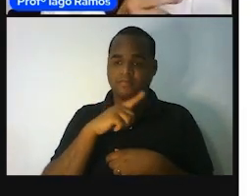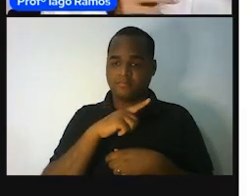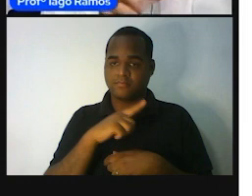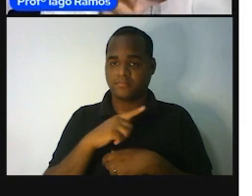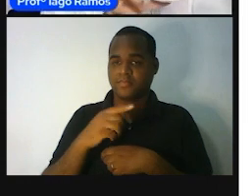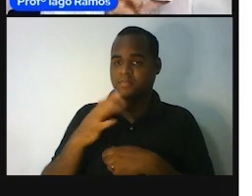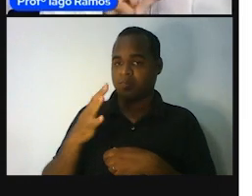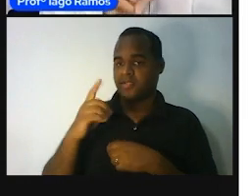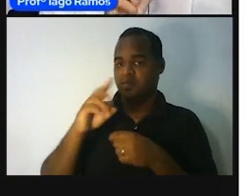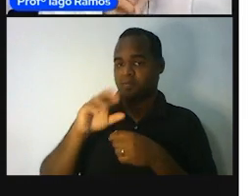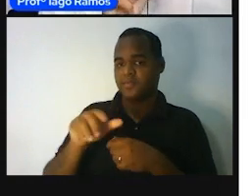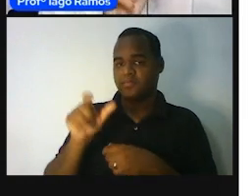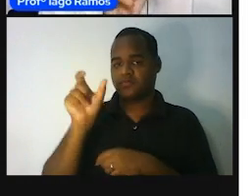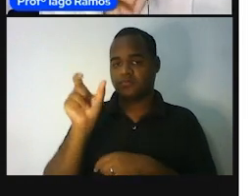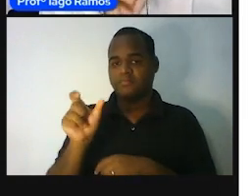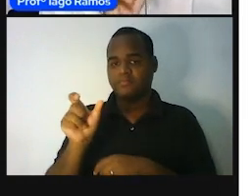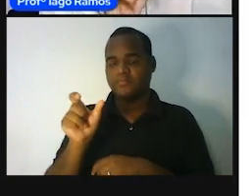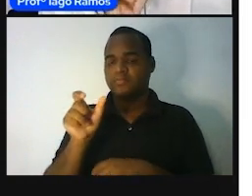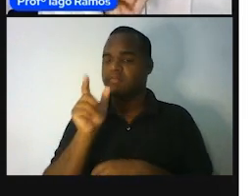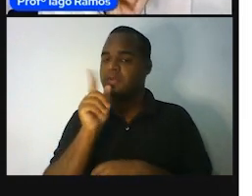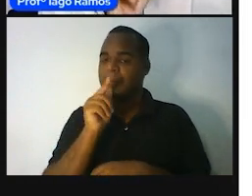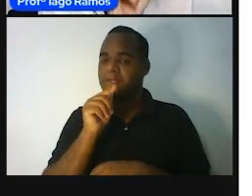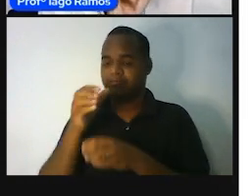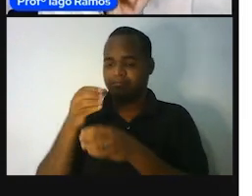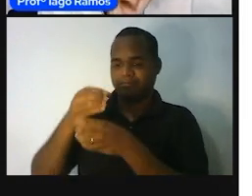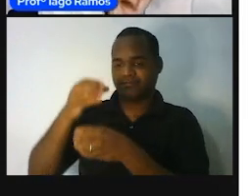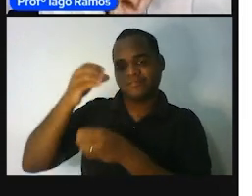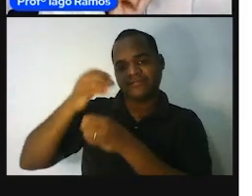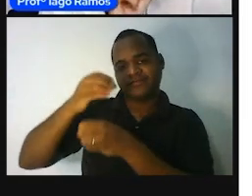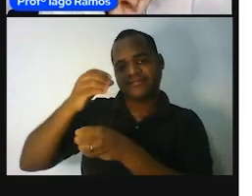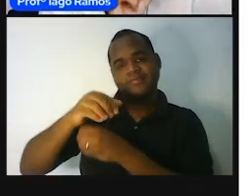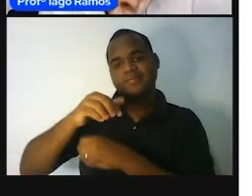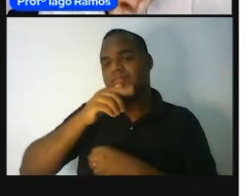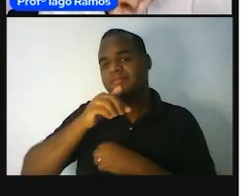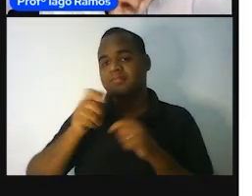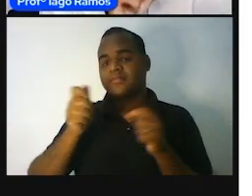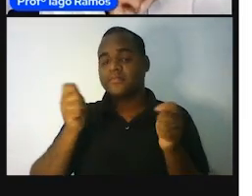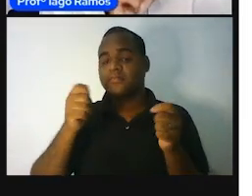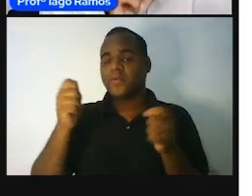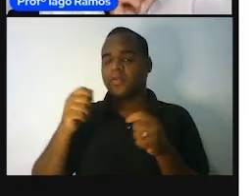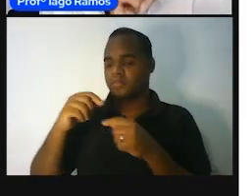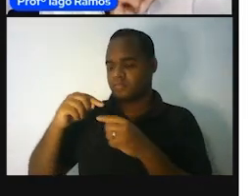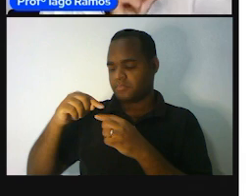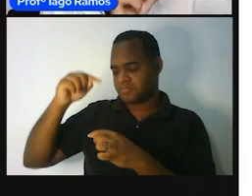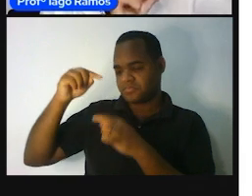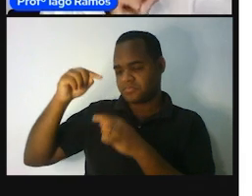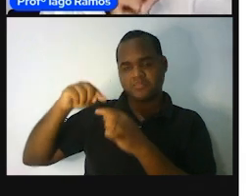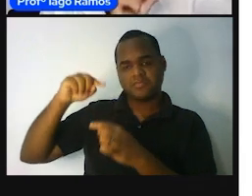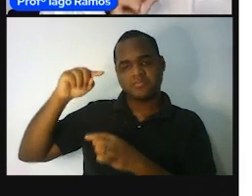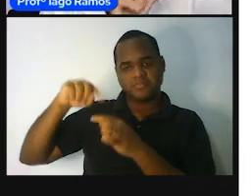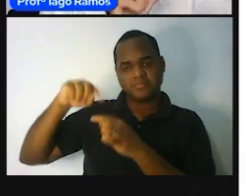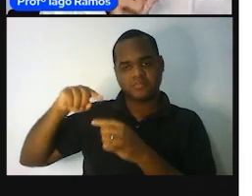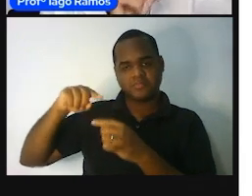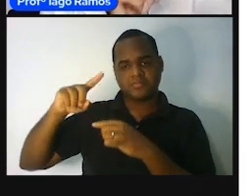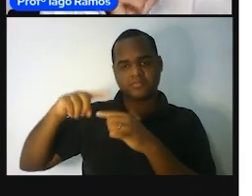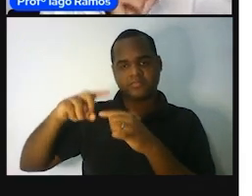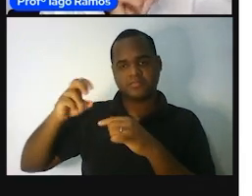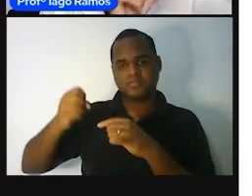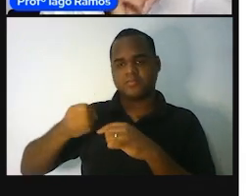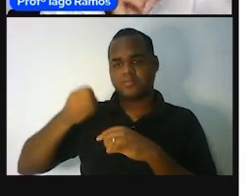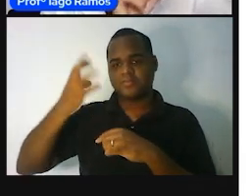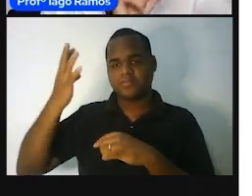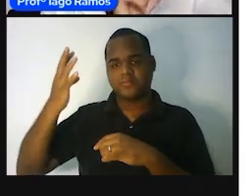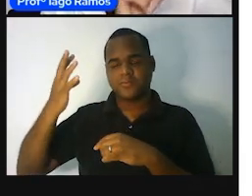objeto, né? O que é mais adequado para pedir a altura desse objeto? Qual é a unidade dividida? É o